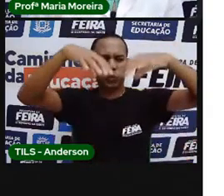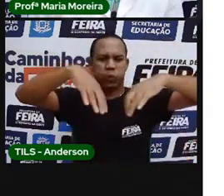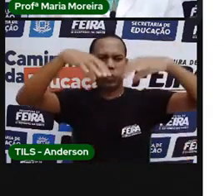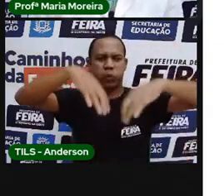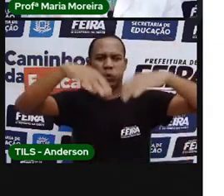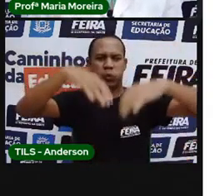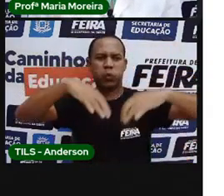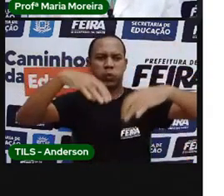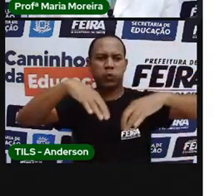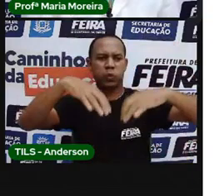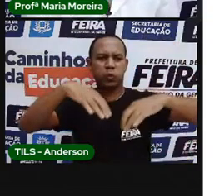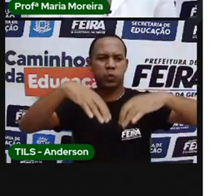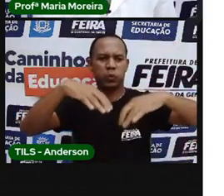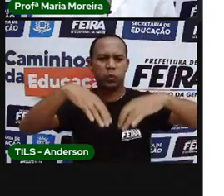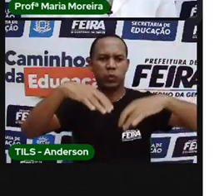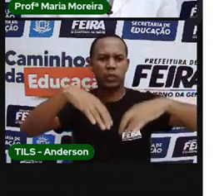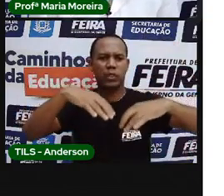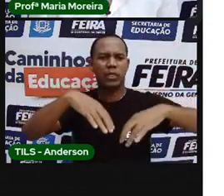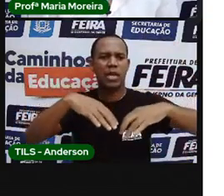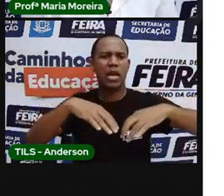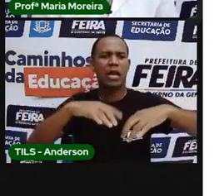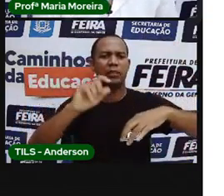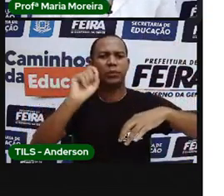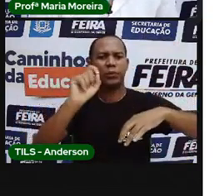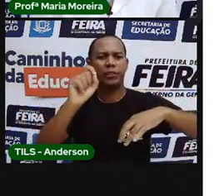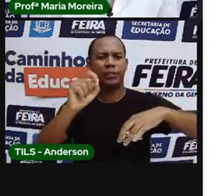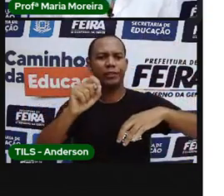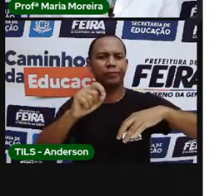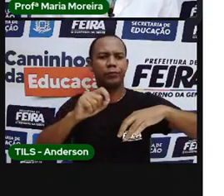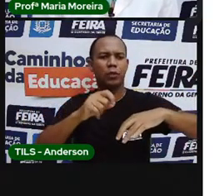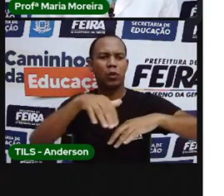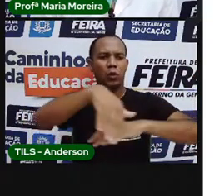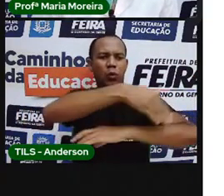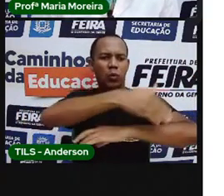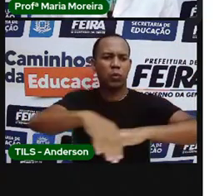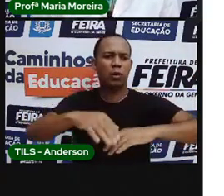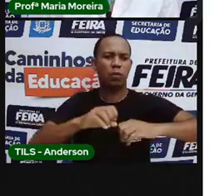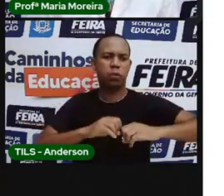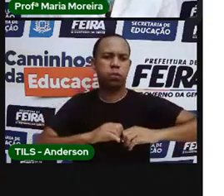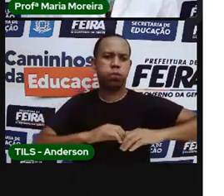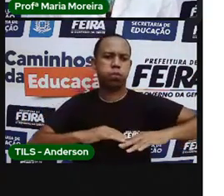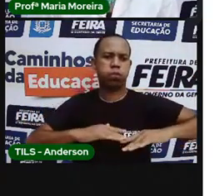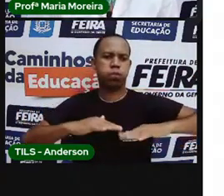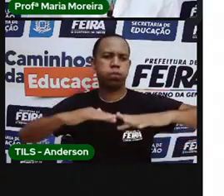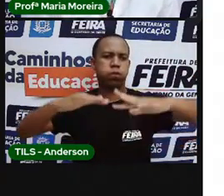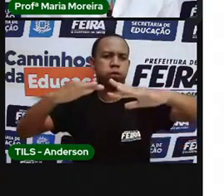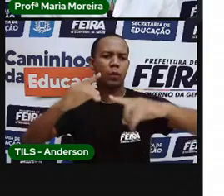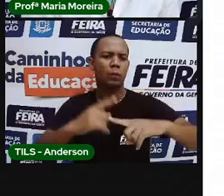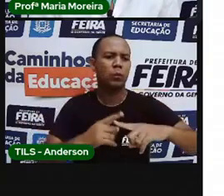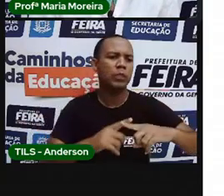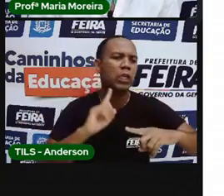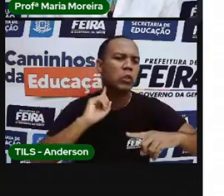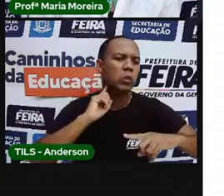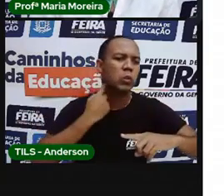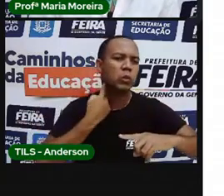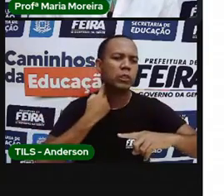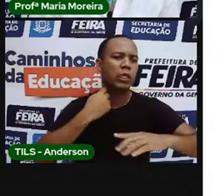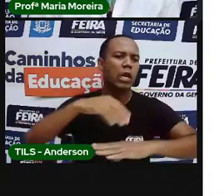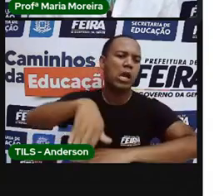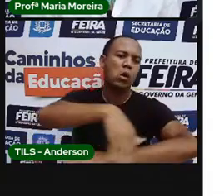teve aí, nos últimos dias, uma chuva que alagou várias ruas e vários pontos da cidade. E também